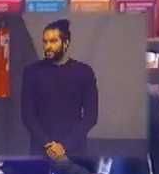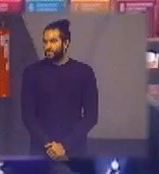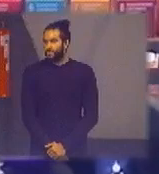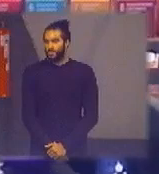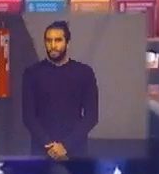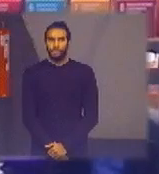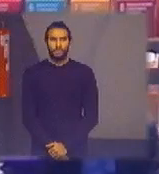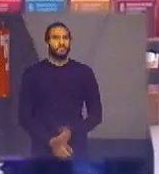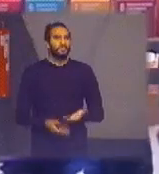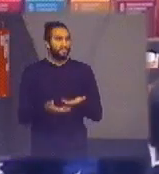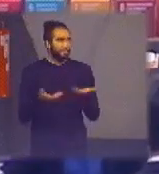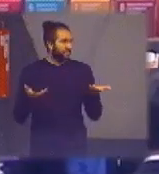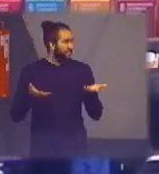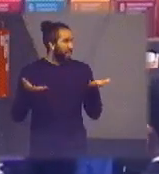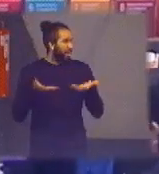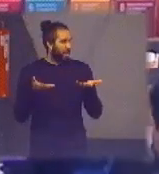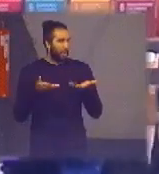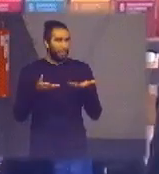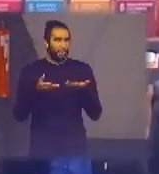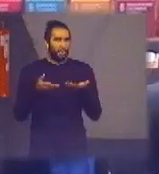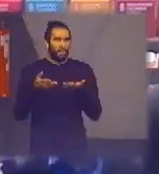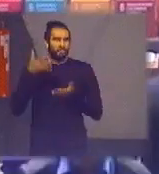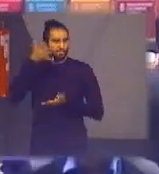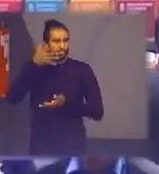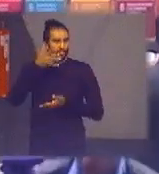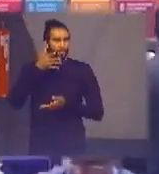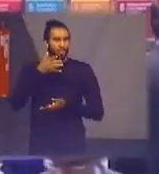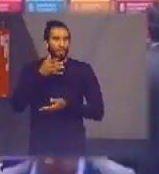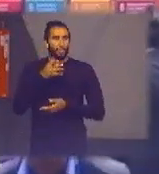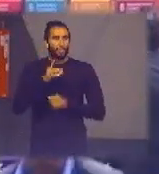tem a palavra o doutor Paulo Celso dos Reis Gomes